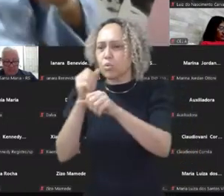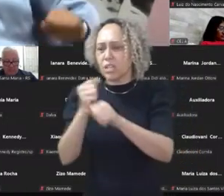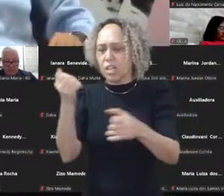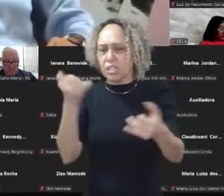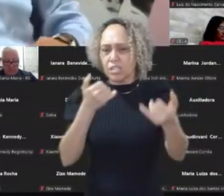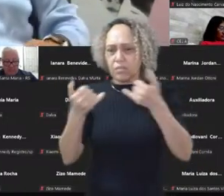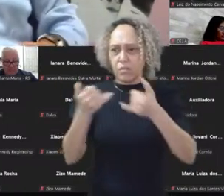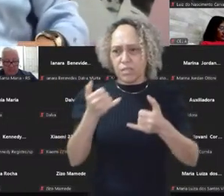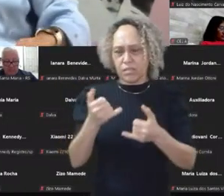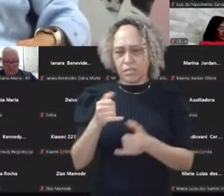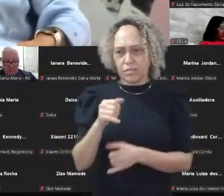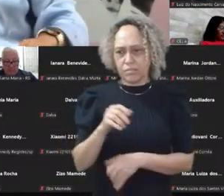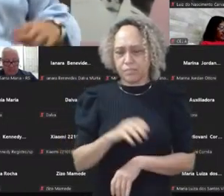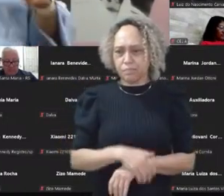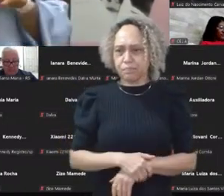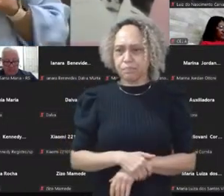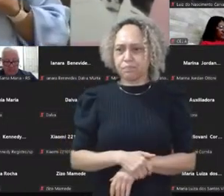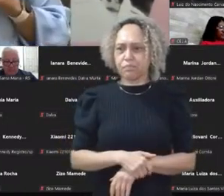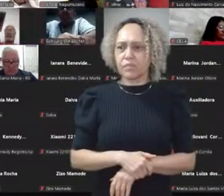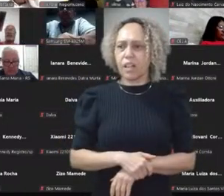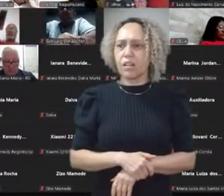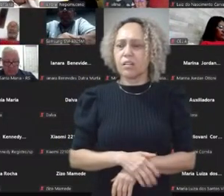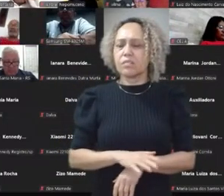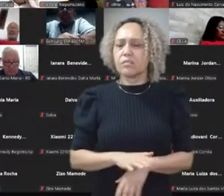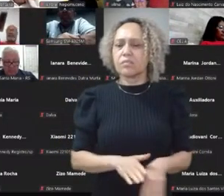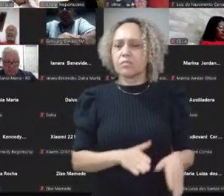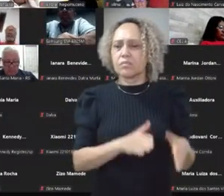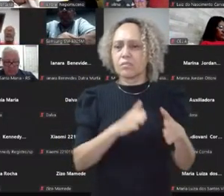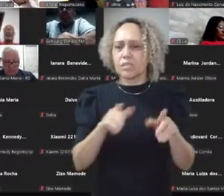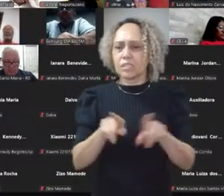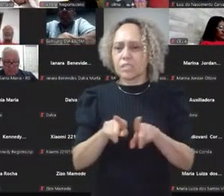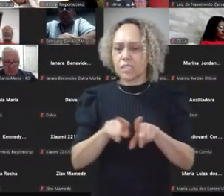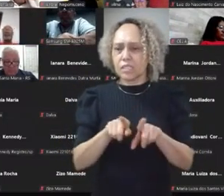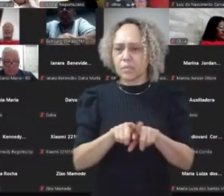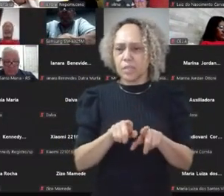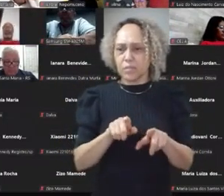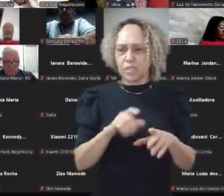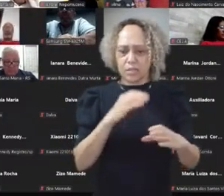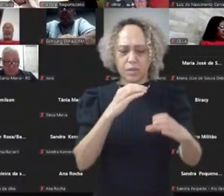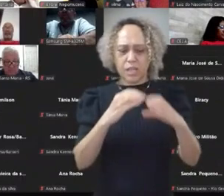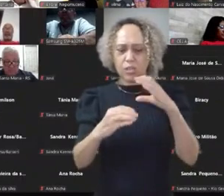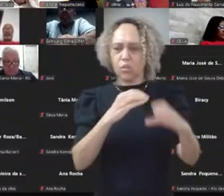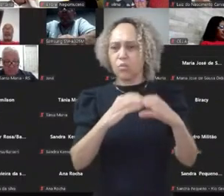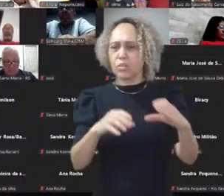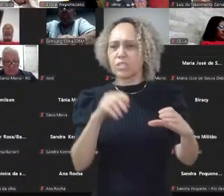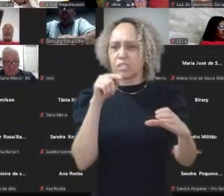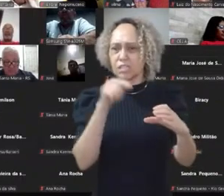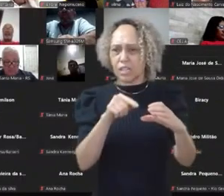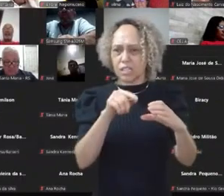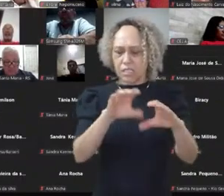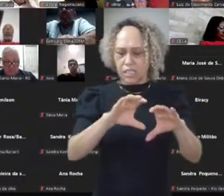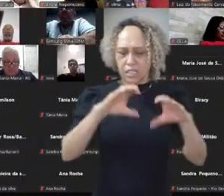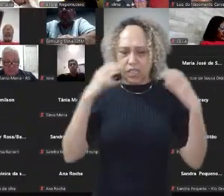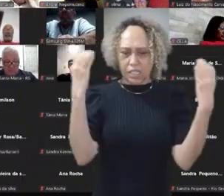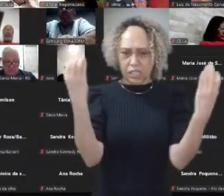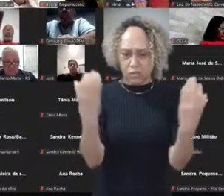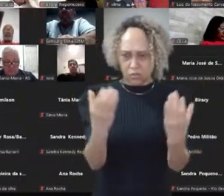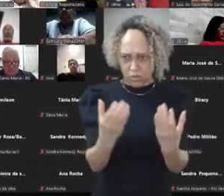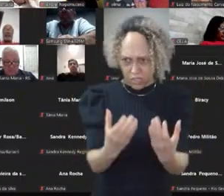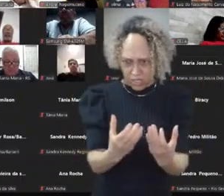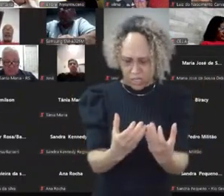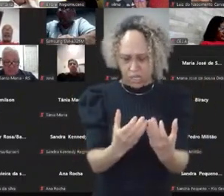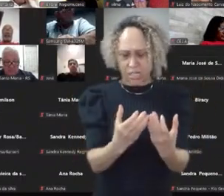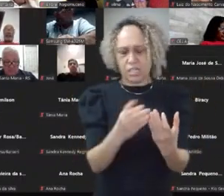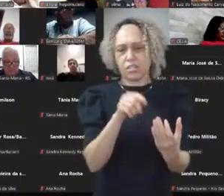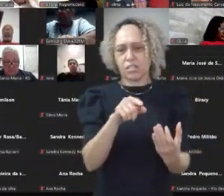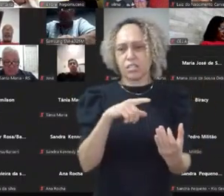Cinco minutos. Obrigada, Andressa. Outra palavra que eu queria falar são essas comunidades. As comunidades, se a gente tiver uma boa mensagem,